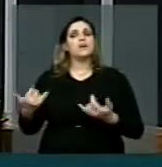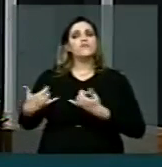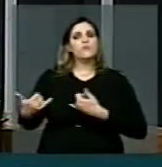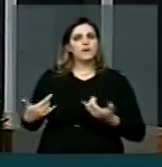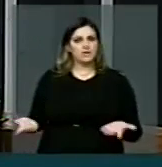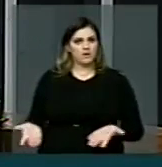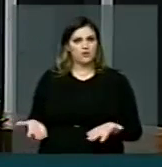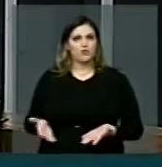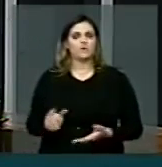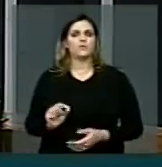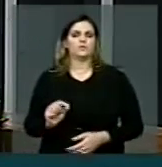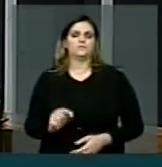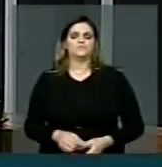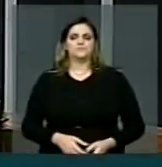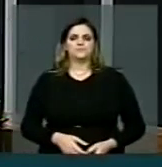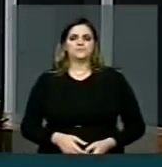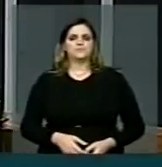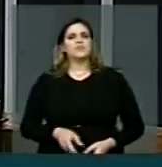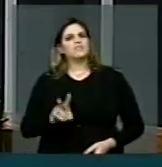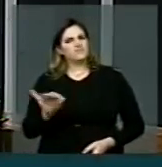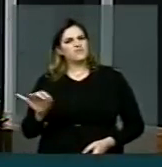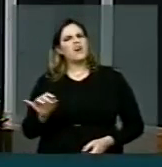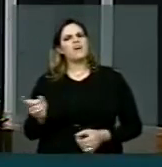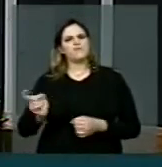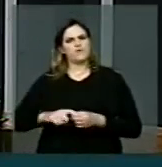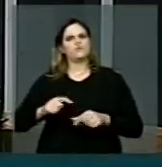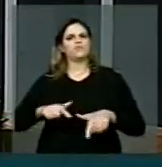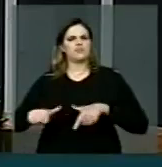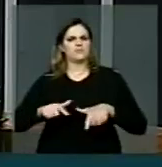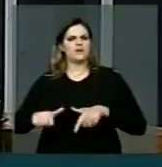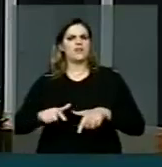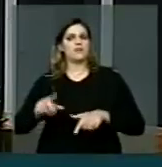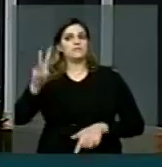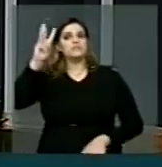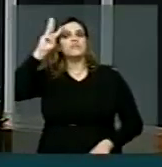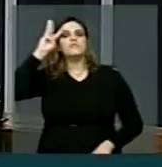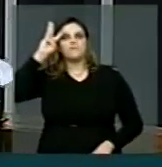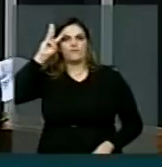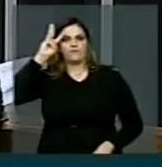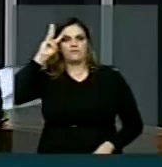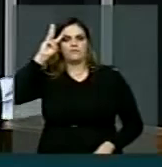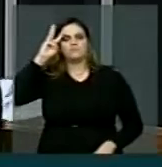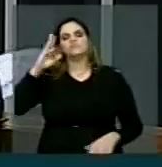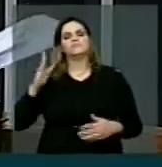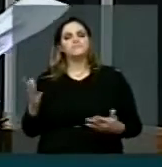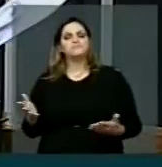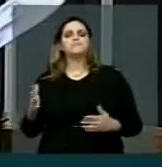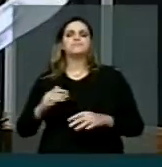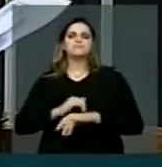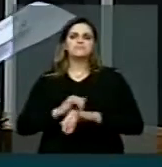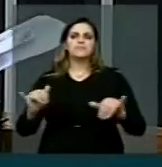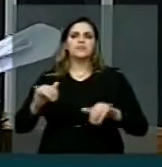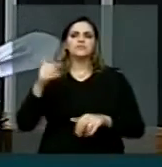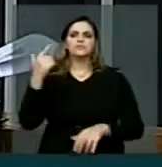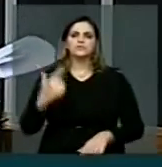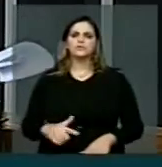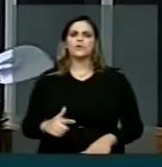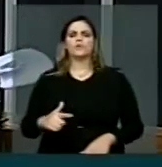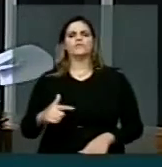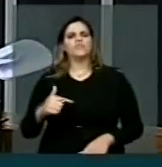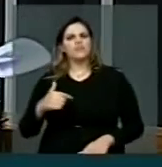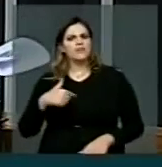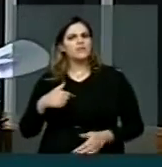que nós temos apontam que a tendência é que volte ao trabalho nessa terça-feira. E eu quero aqui, mais uma vez, me